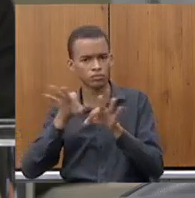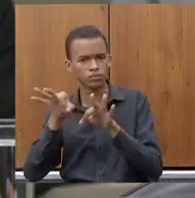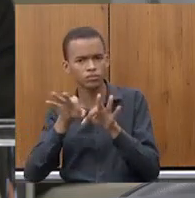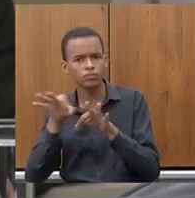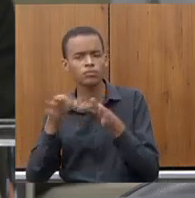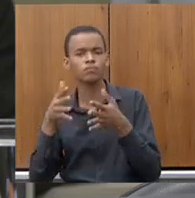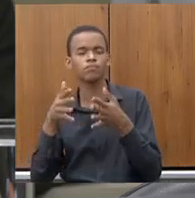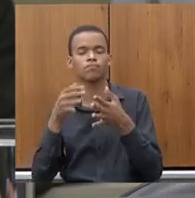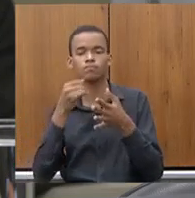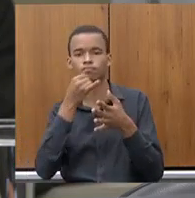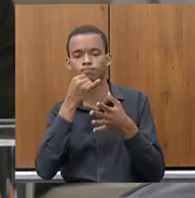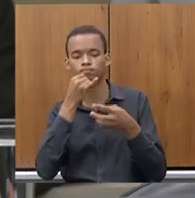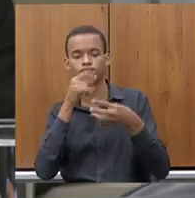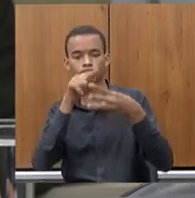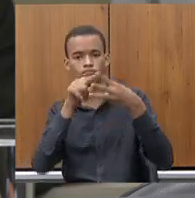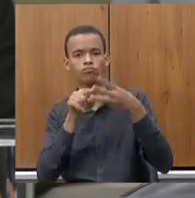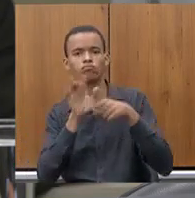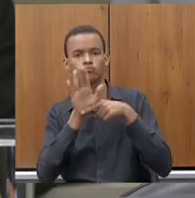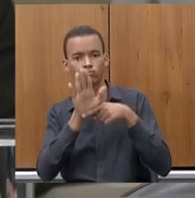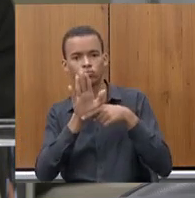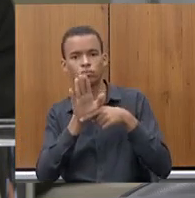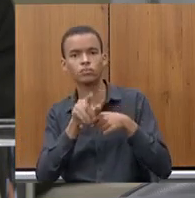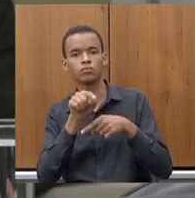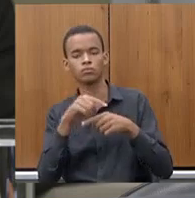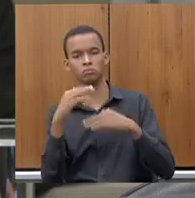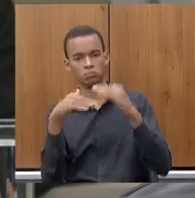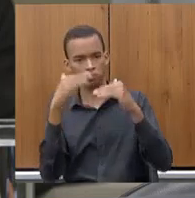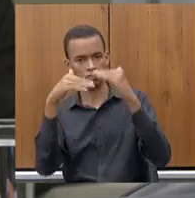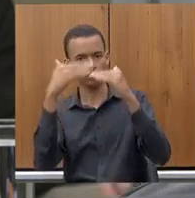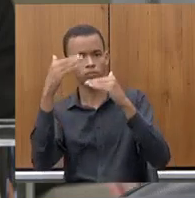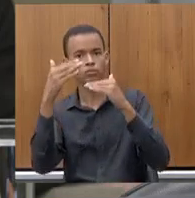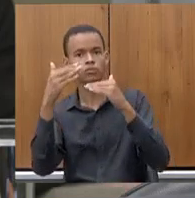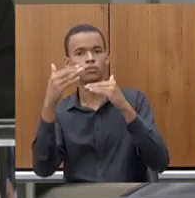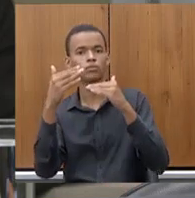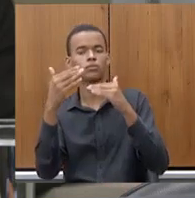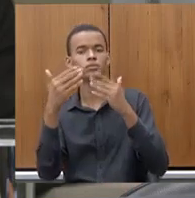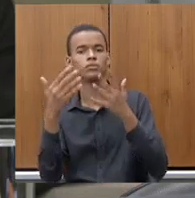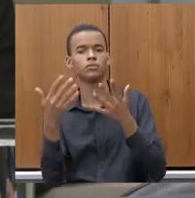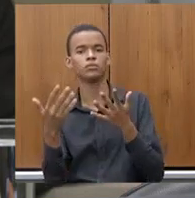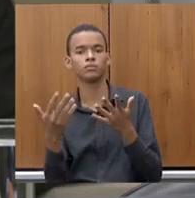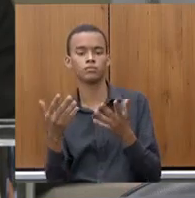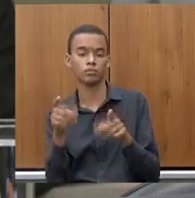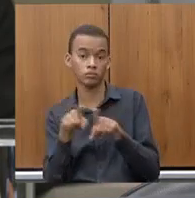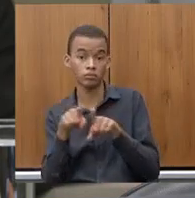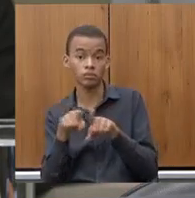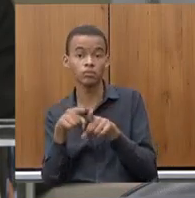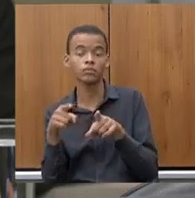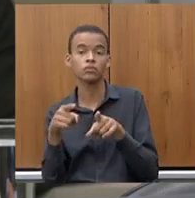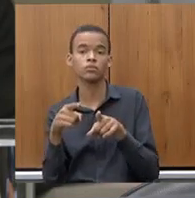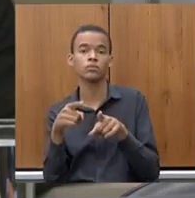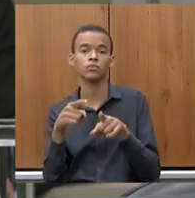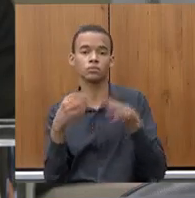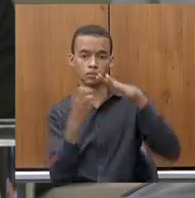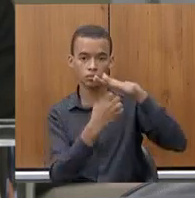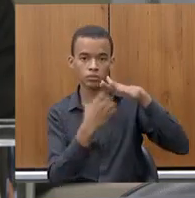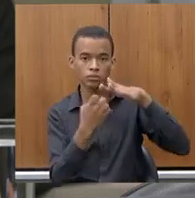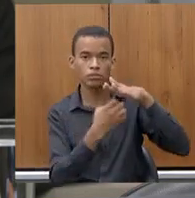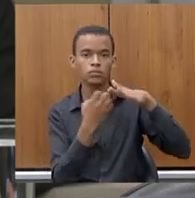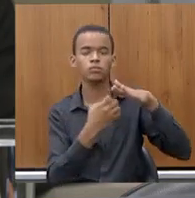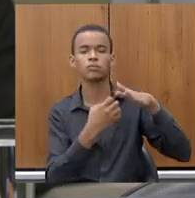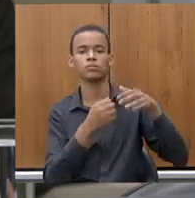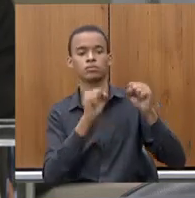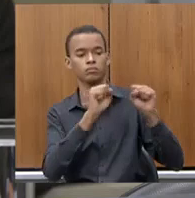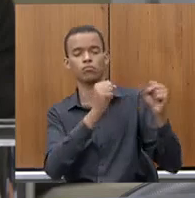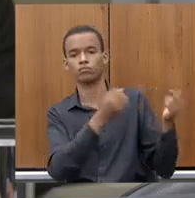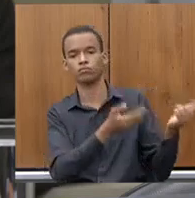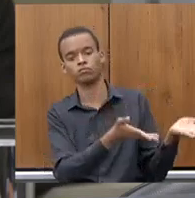desenvolvimento sustentado de Minas Gerais dando a garantia empresas podem vir que nós